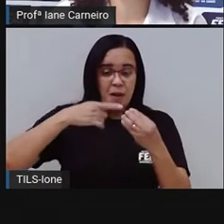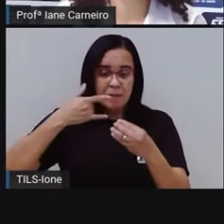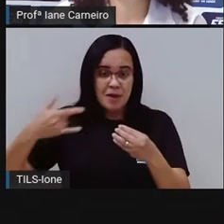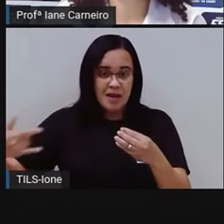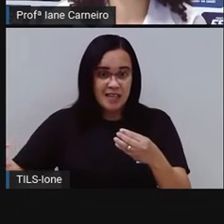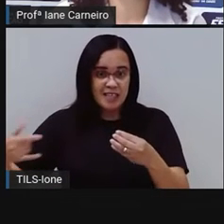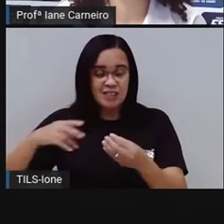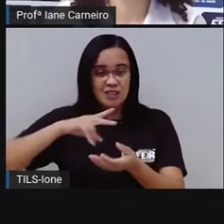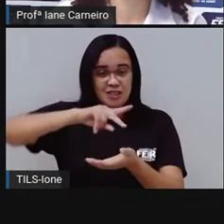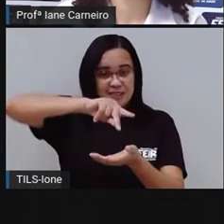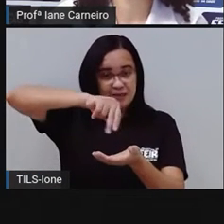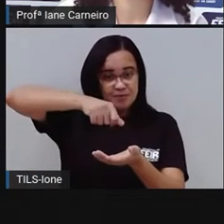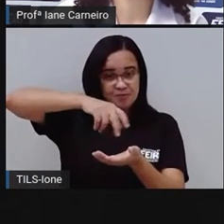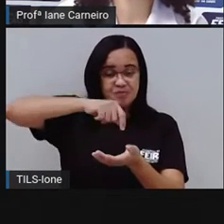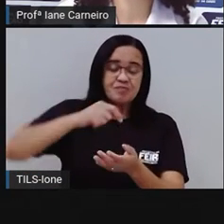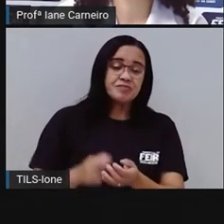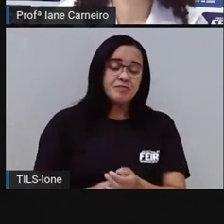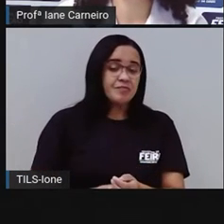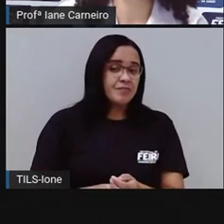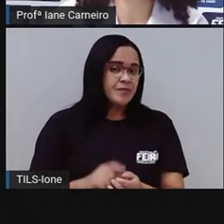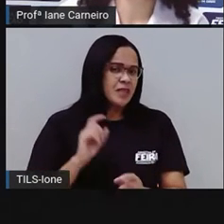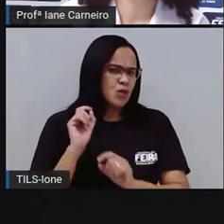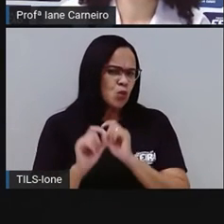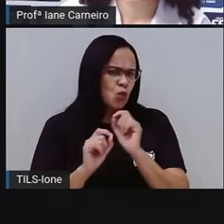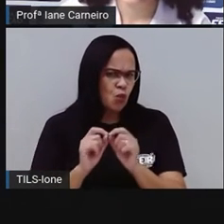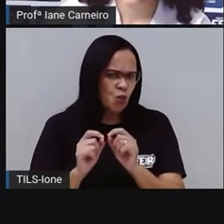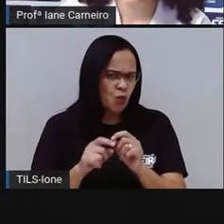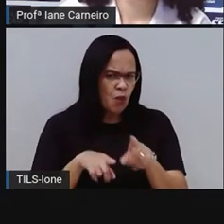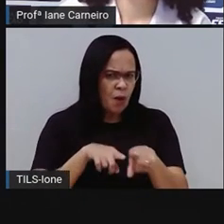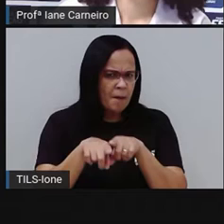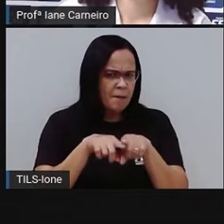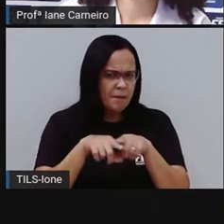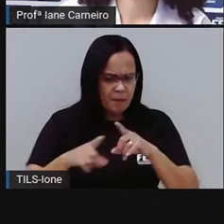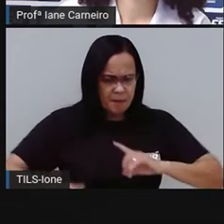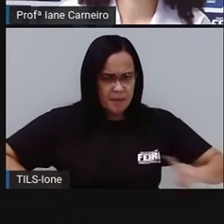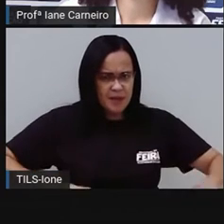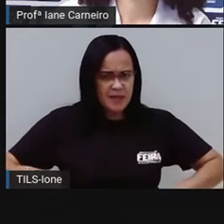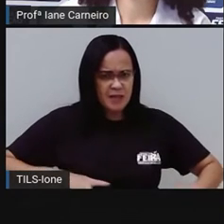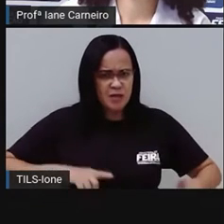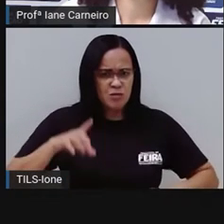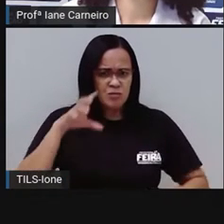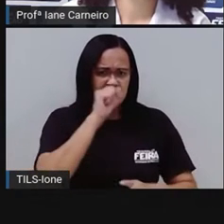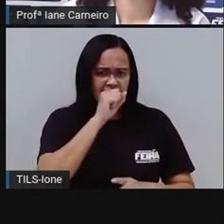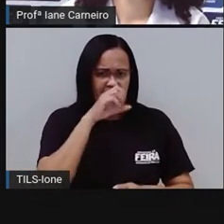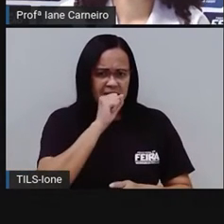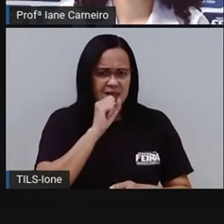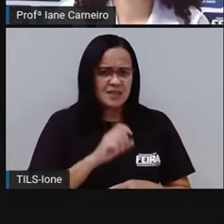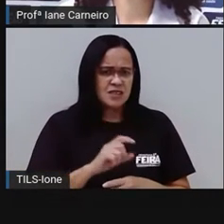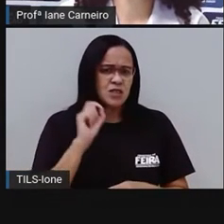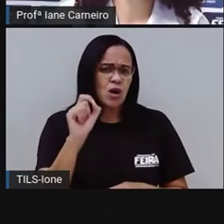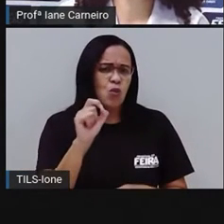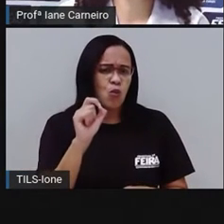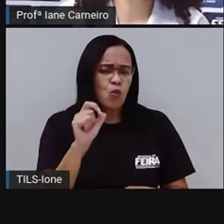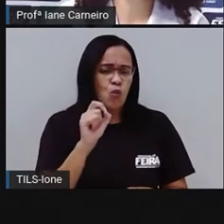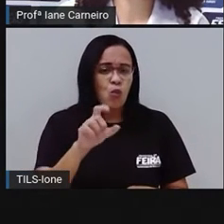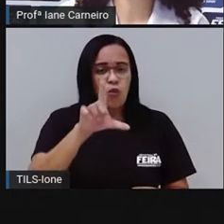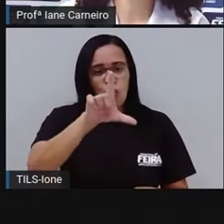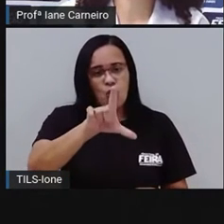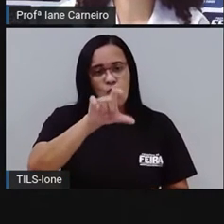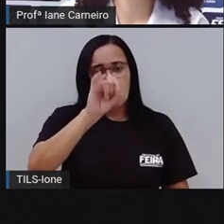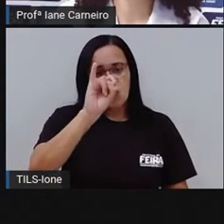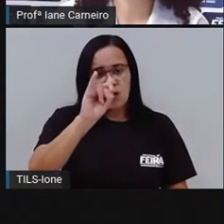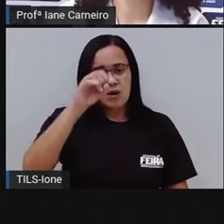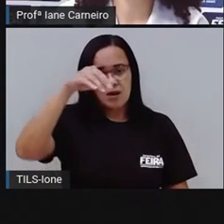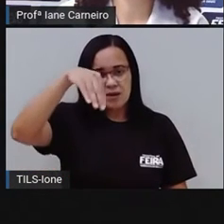sou primo da laranja. E me chamam de... De que é que chamam ele? Limão. Ih,